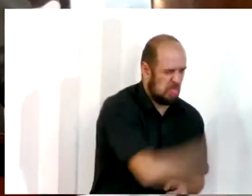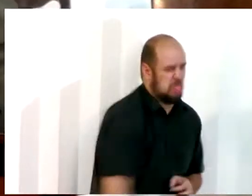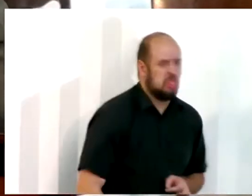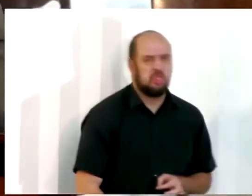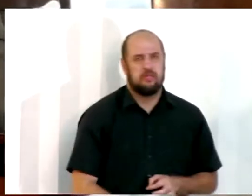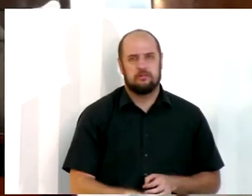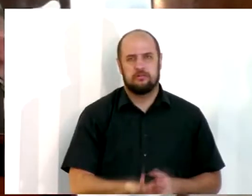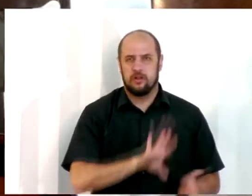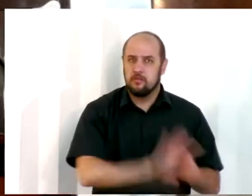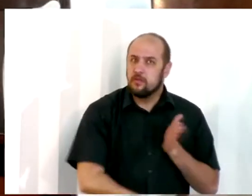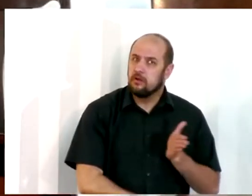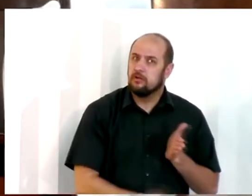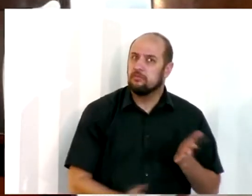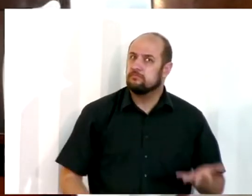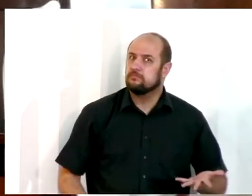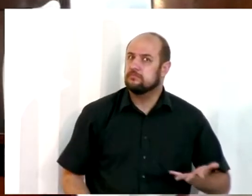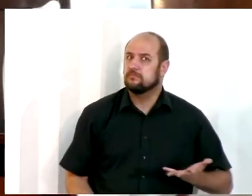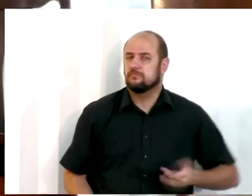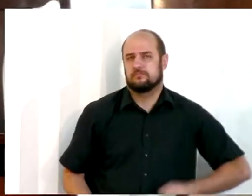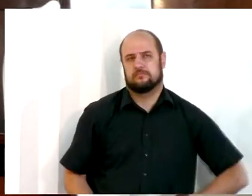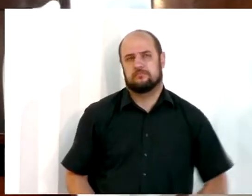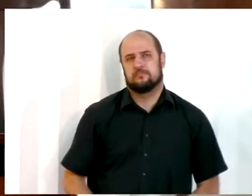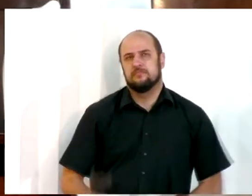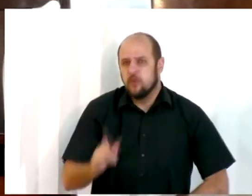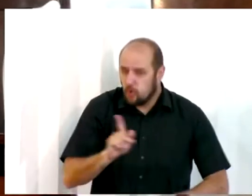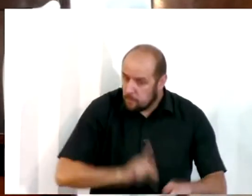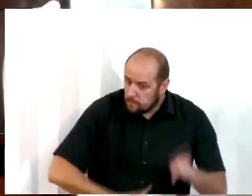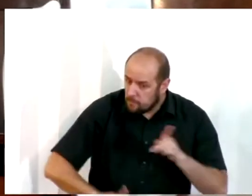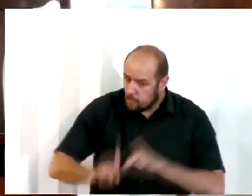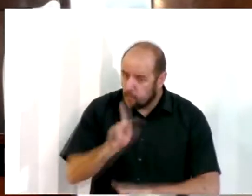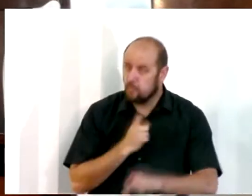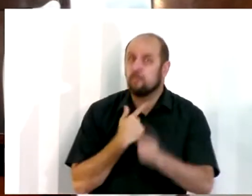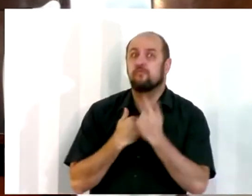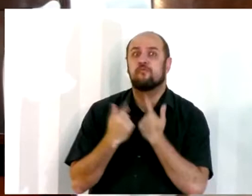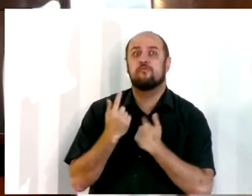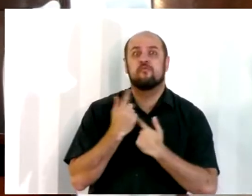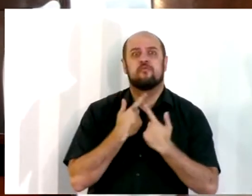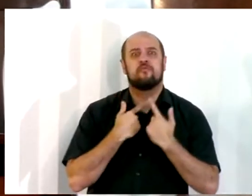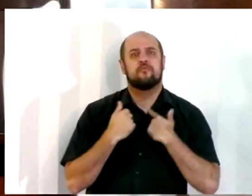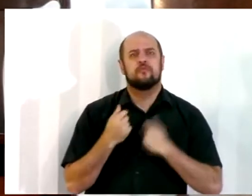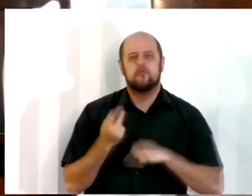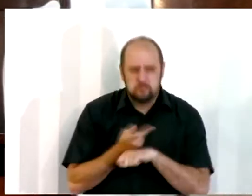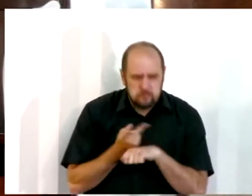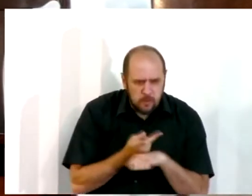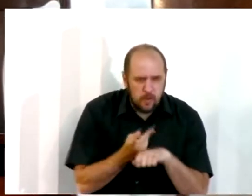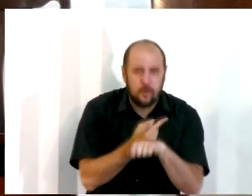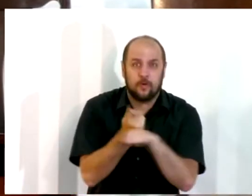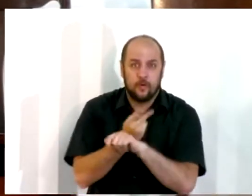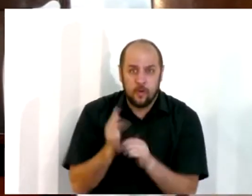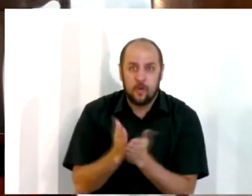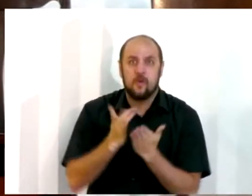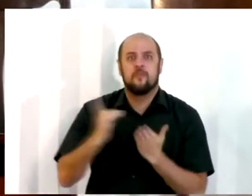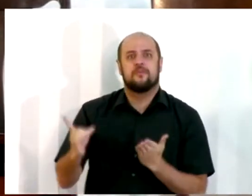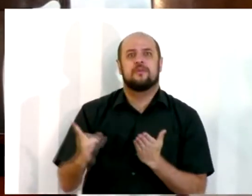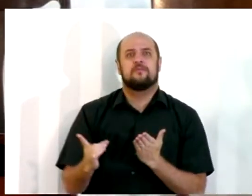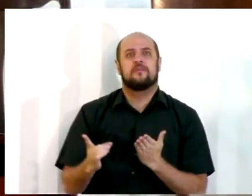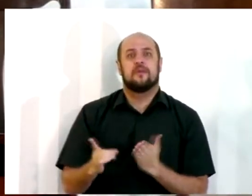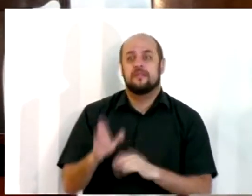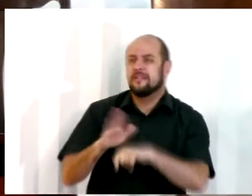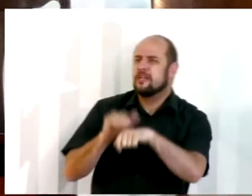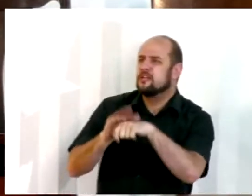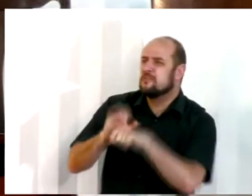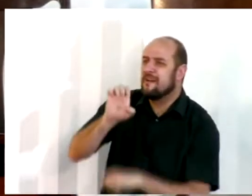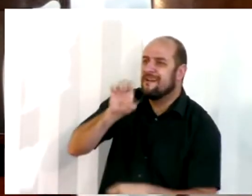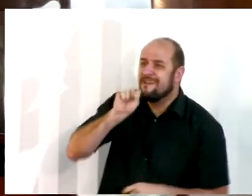Jesus. O povo então tem sede pela palavra, busca a palavra, e então eles chegam para Esdras e dizem,